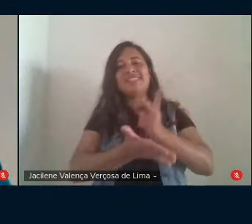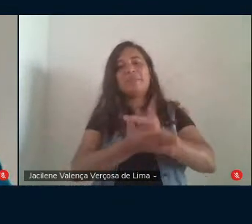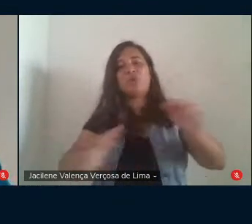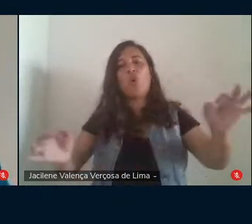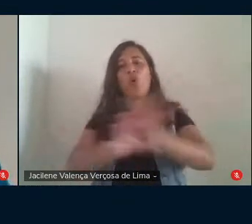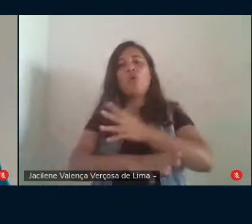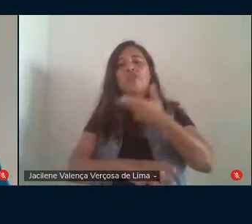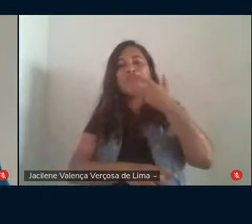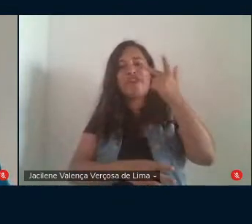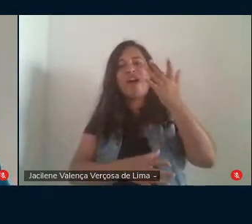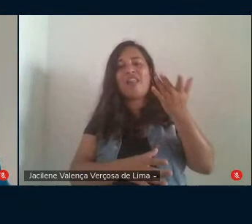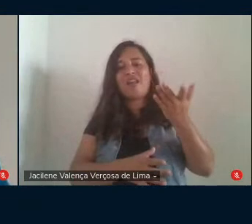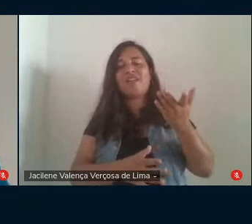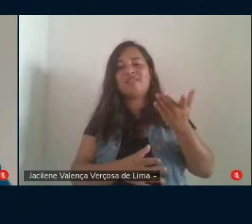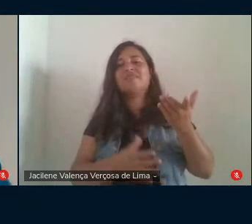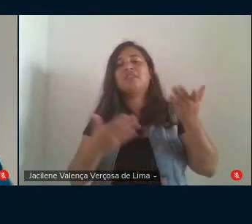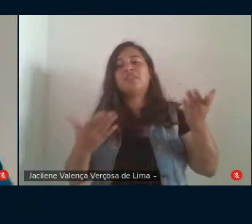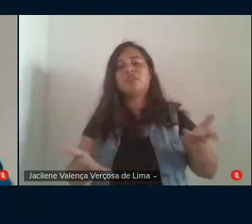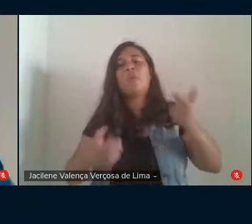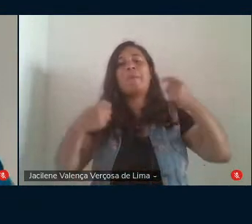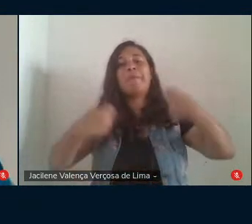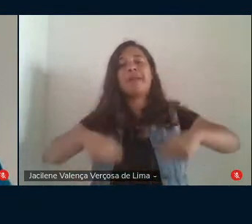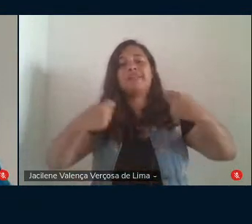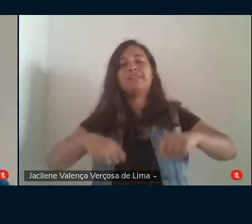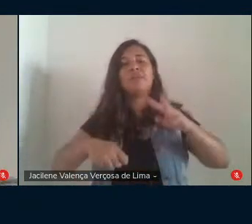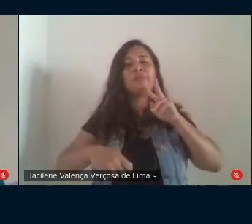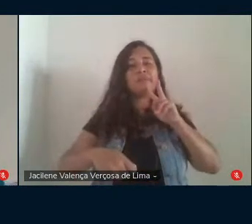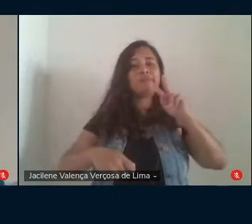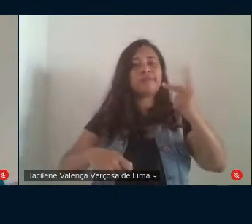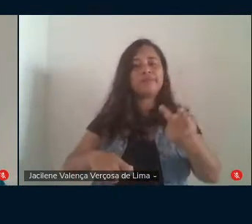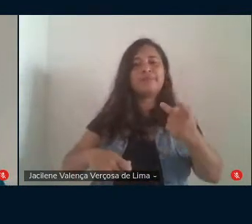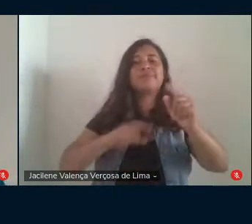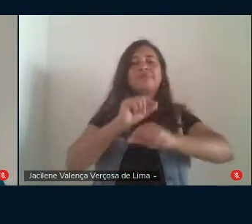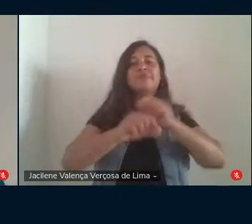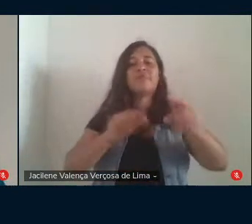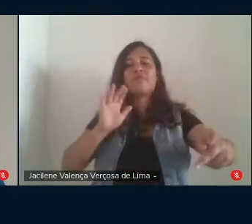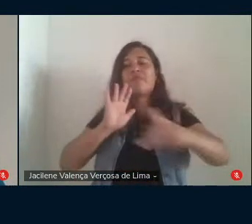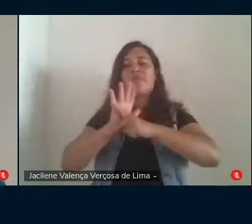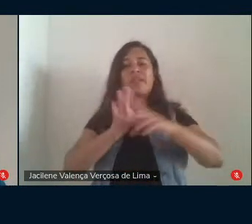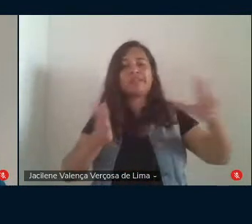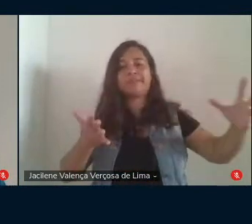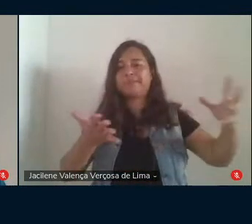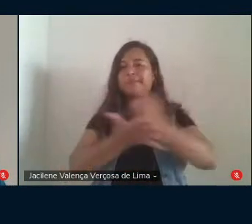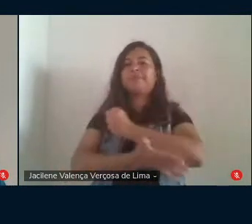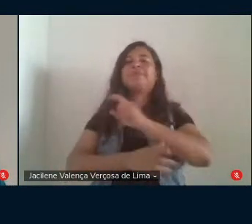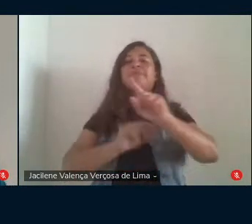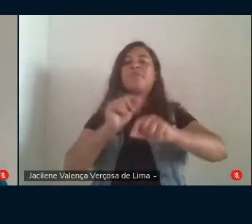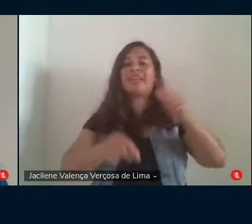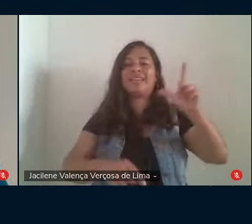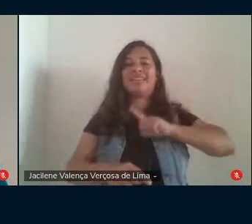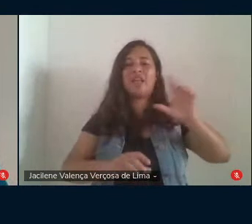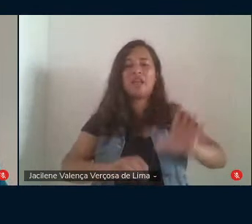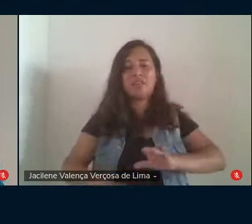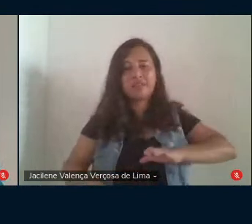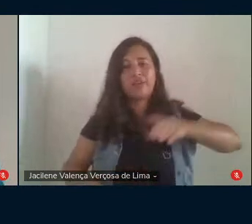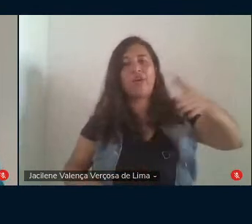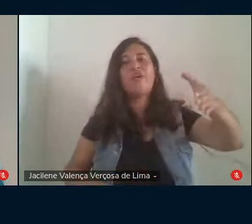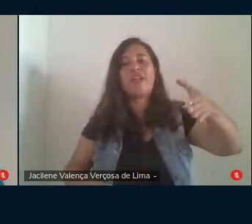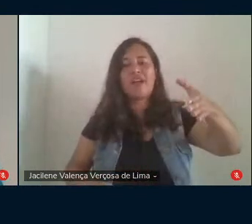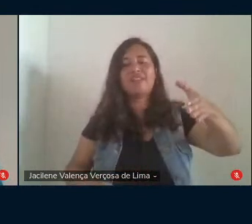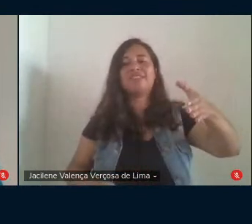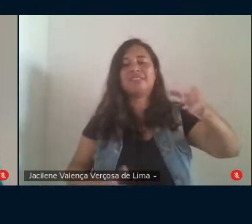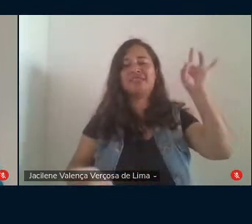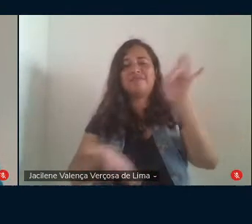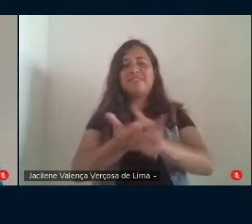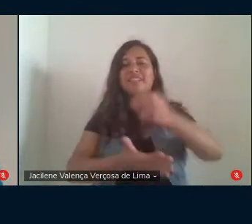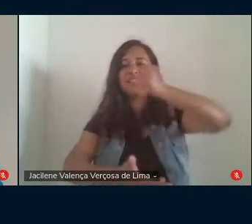minhas falas mais recentes precisamos reconhecer nossas próprias conquistas para termos a coragem e a decência de